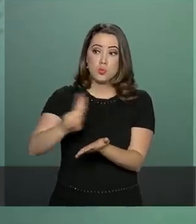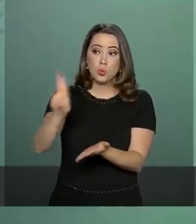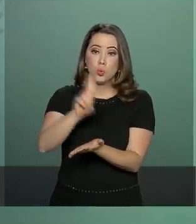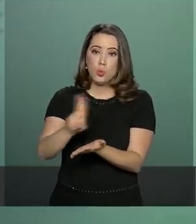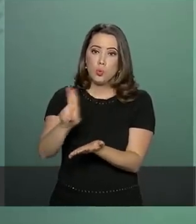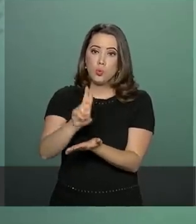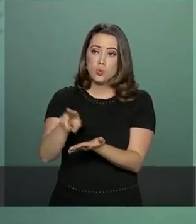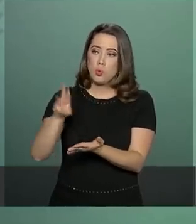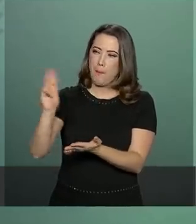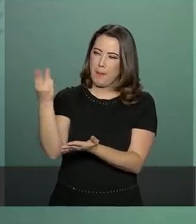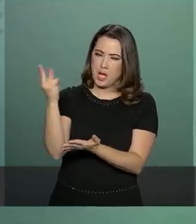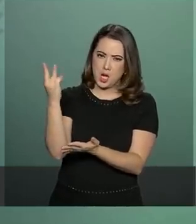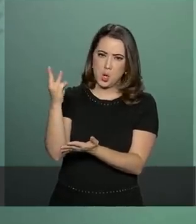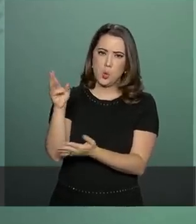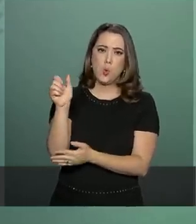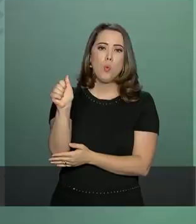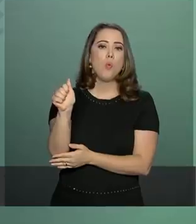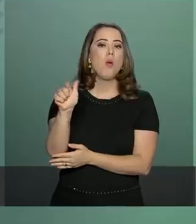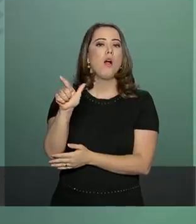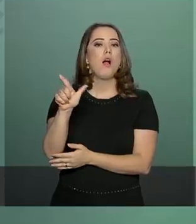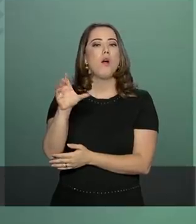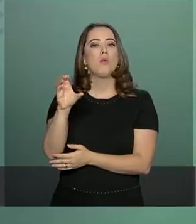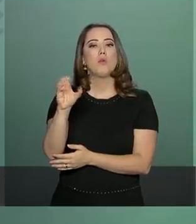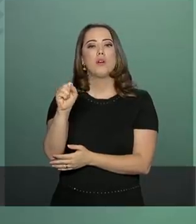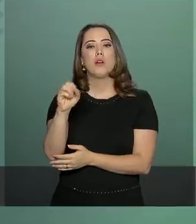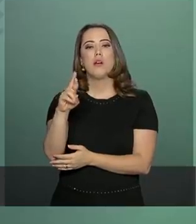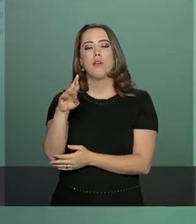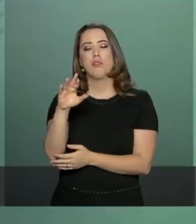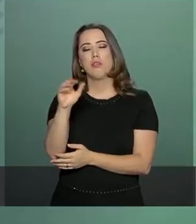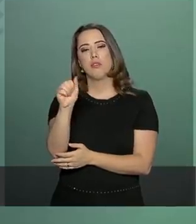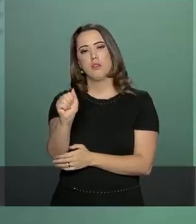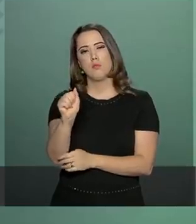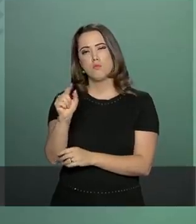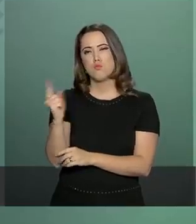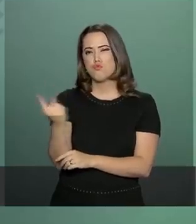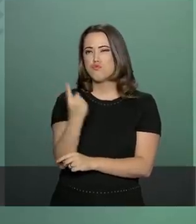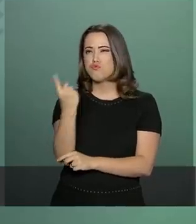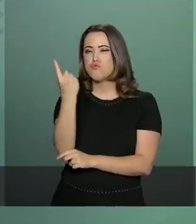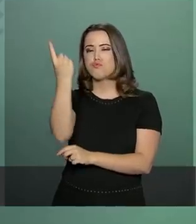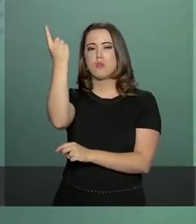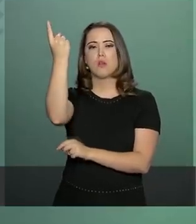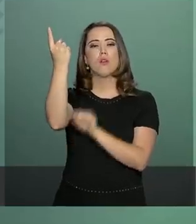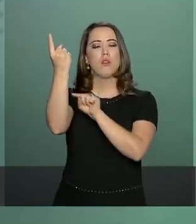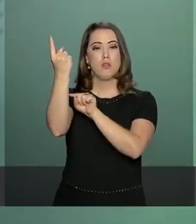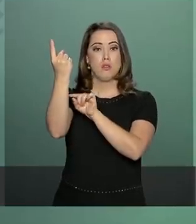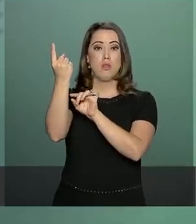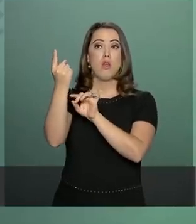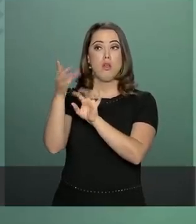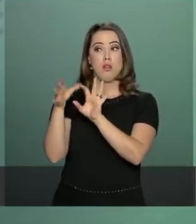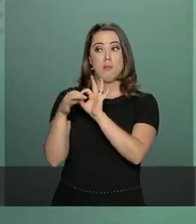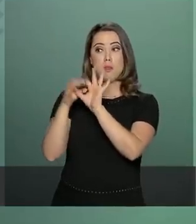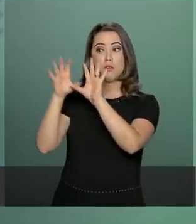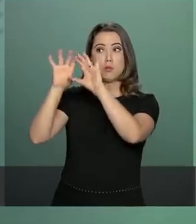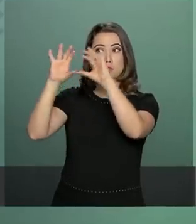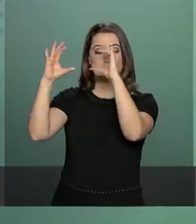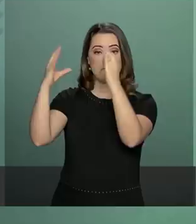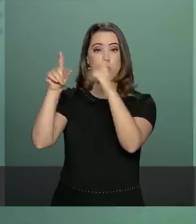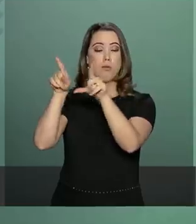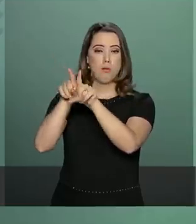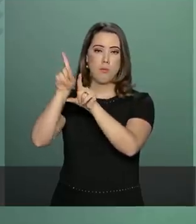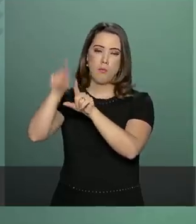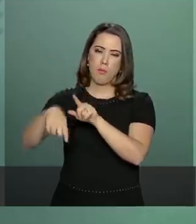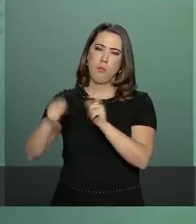Alcântara no Maranhão permitirá retomar o uso das instalações por parte do nosso país